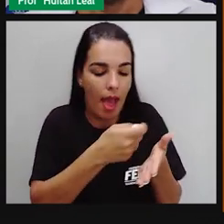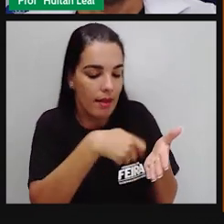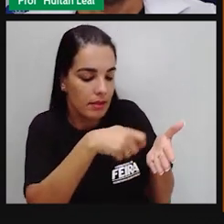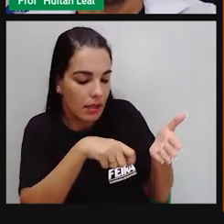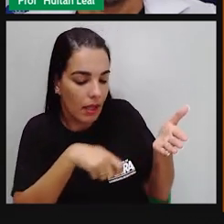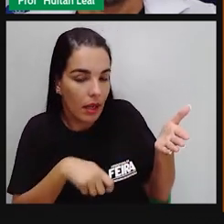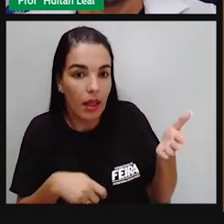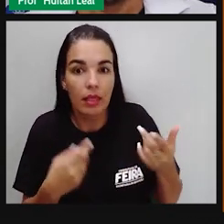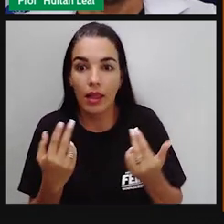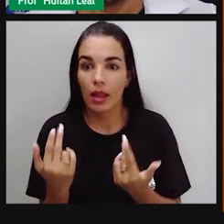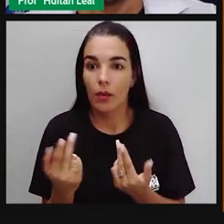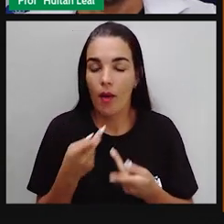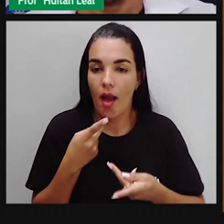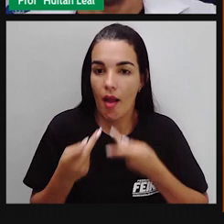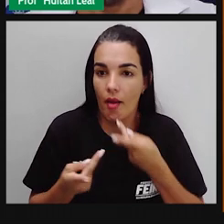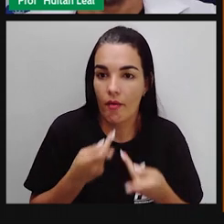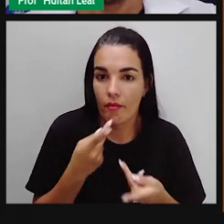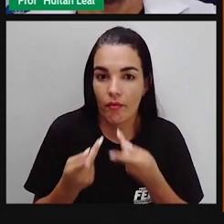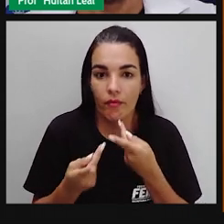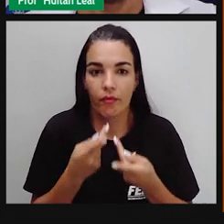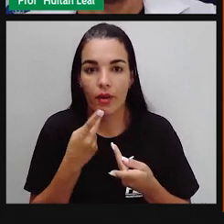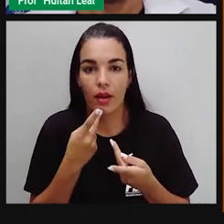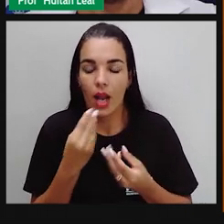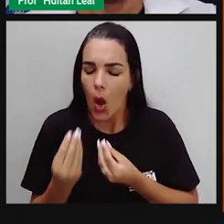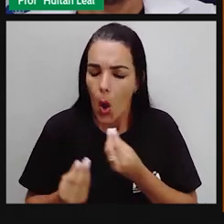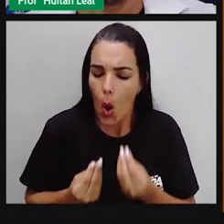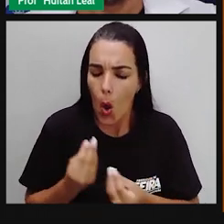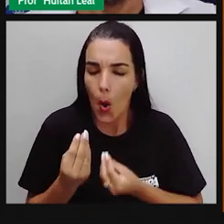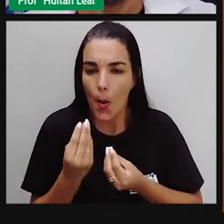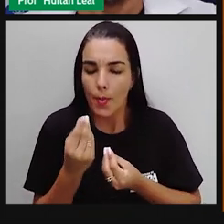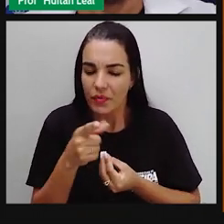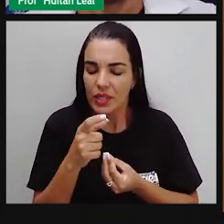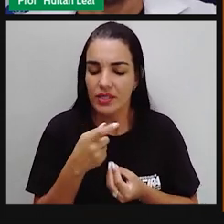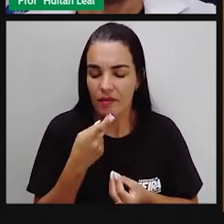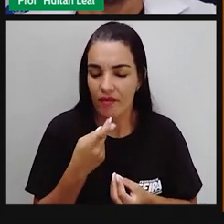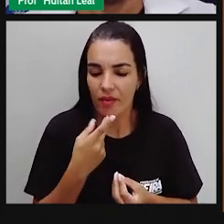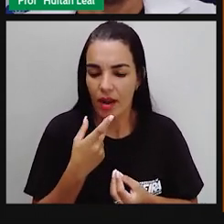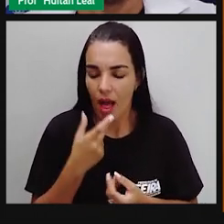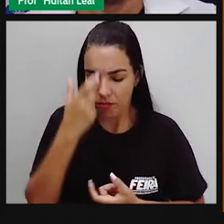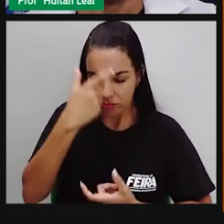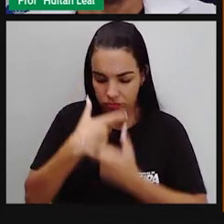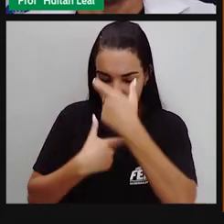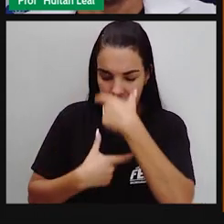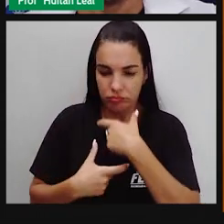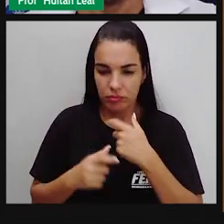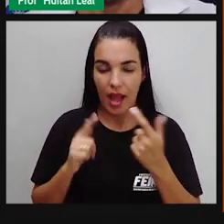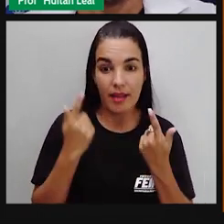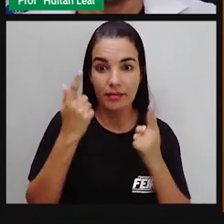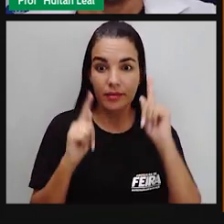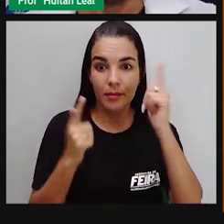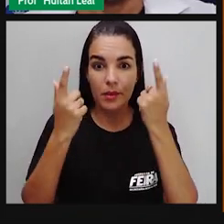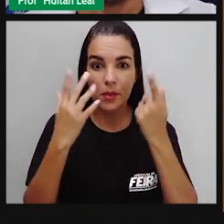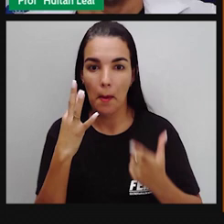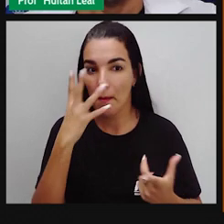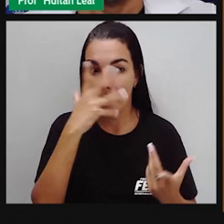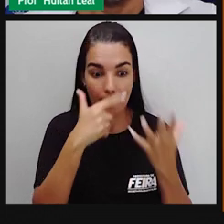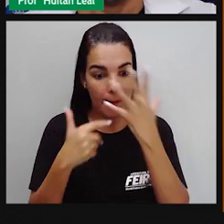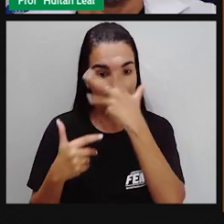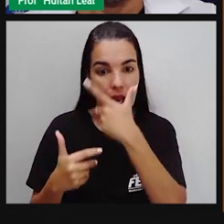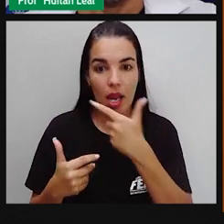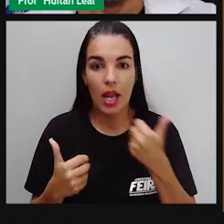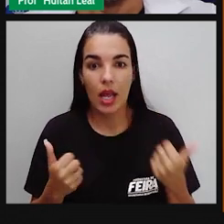na fala, a estética, o formato de como você vai falar, as expressões que podem trazer beleza, que podem